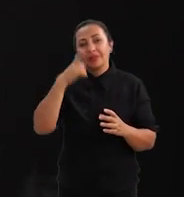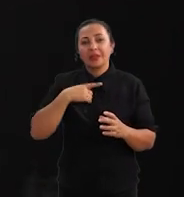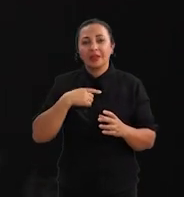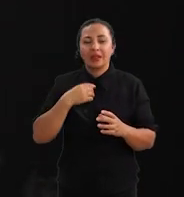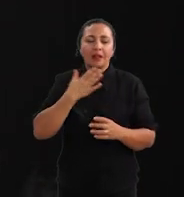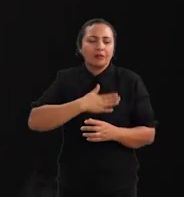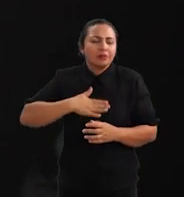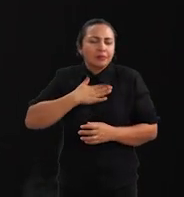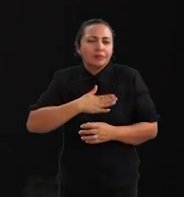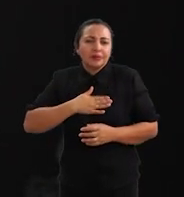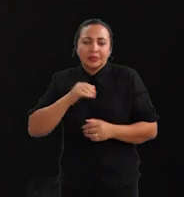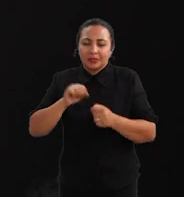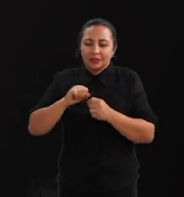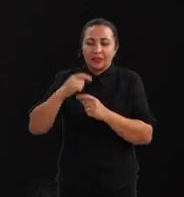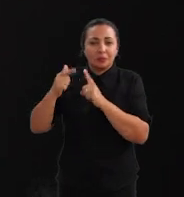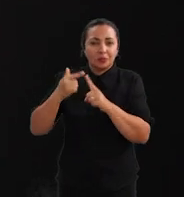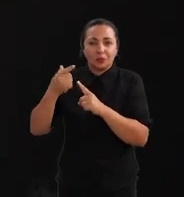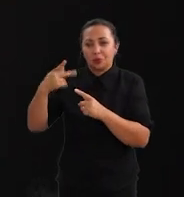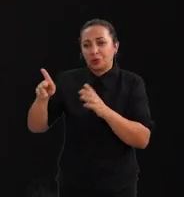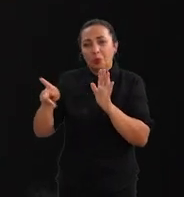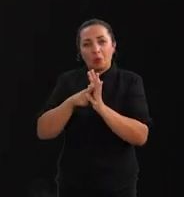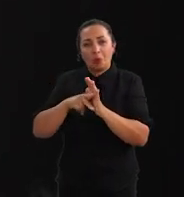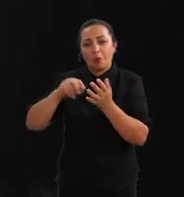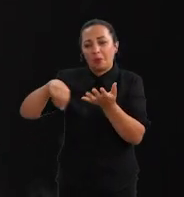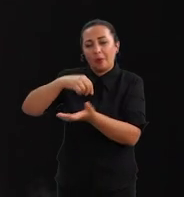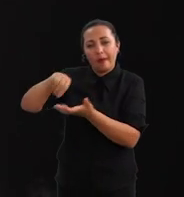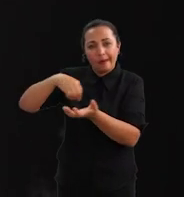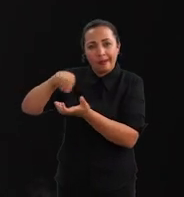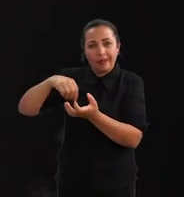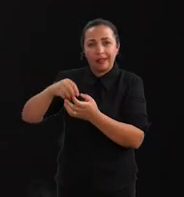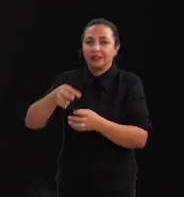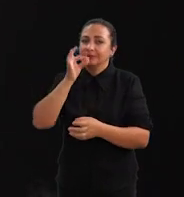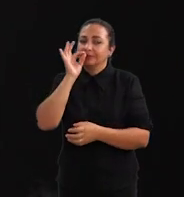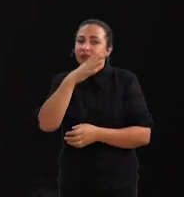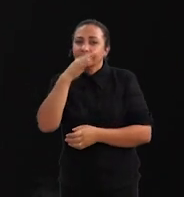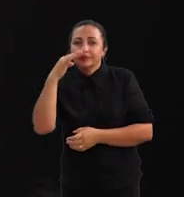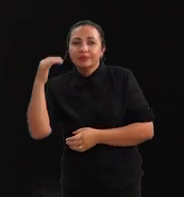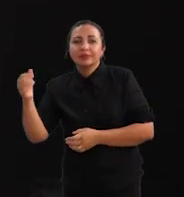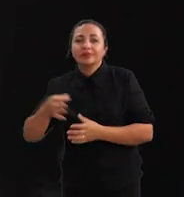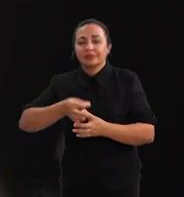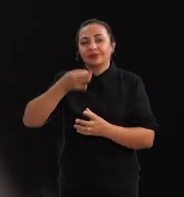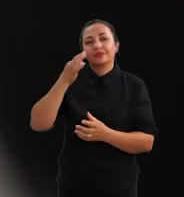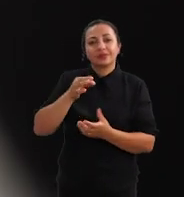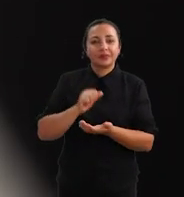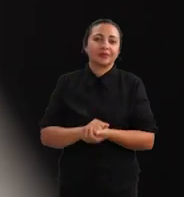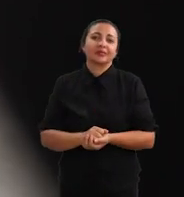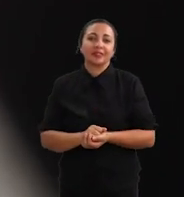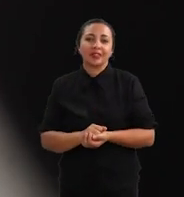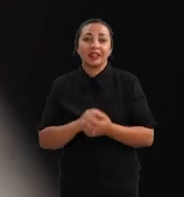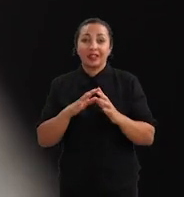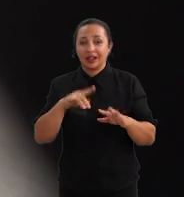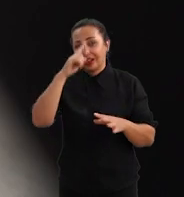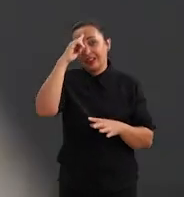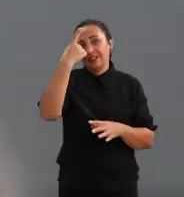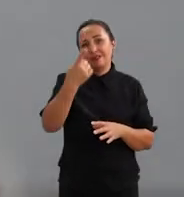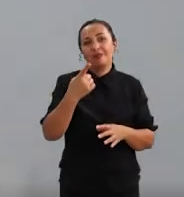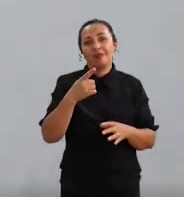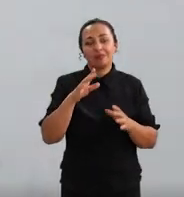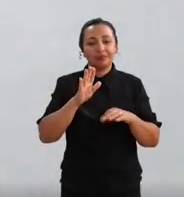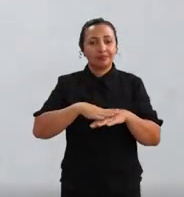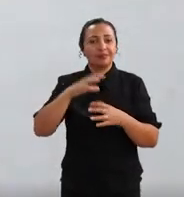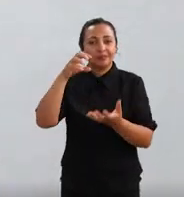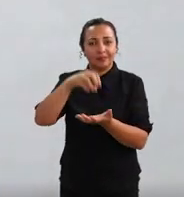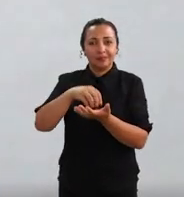prazer de produzir o seu próprio café, de ir lá, de coar o seu café, de sentir aquele aroma sendo liberado. Então, a ideia